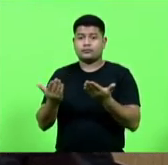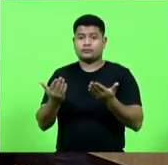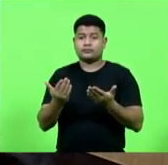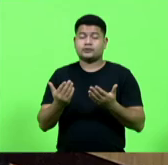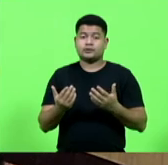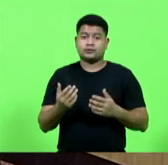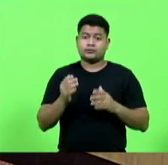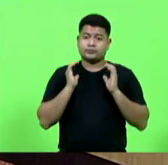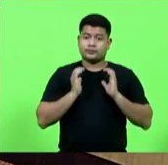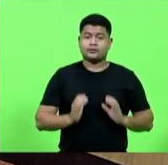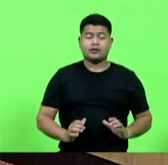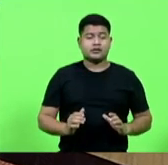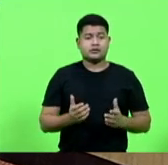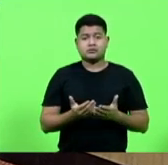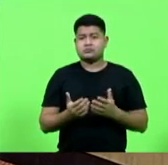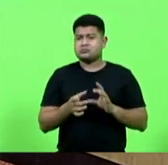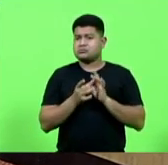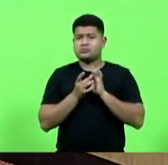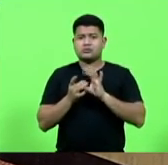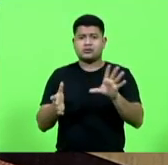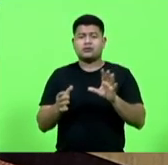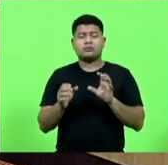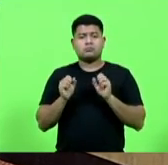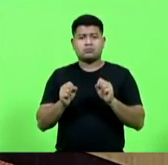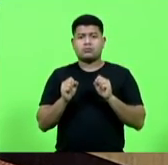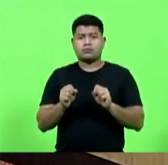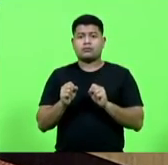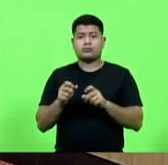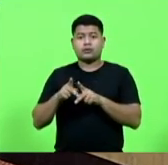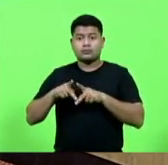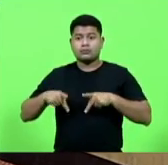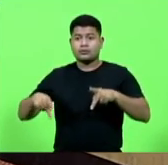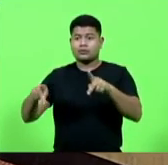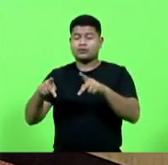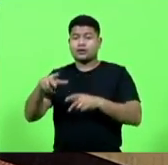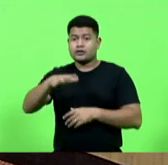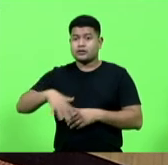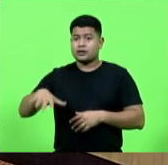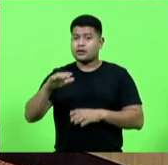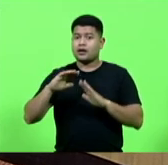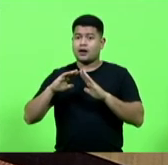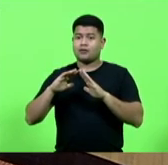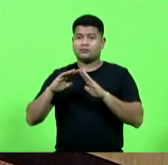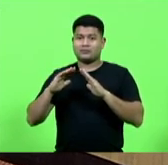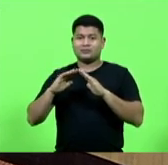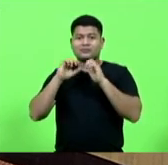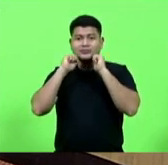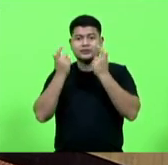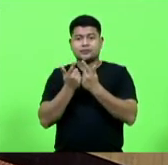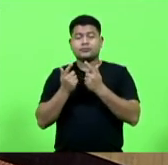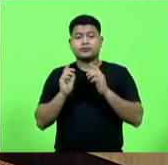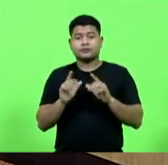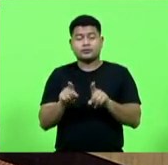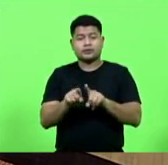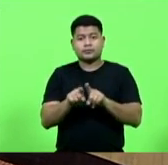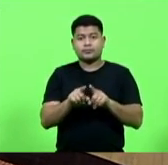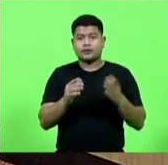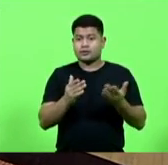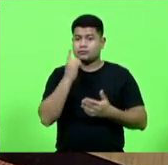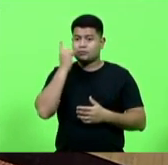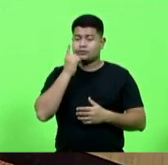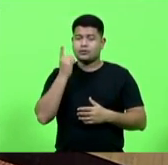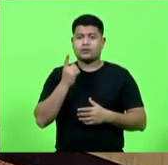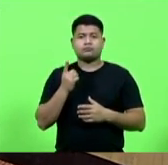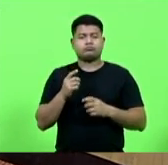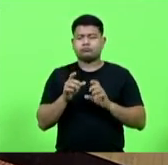cidadão já pode fazer, que esta Procuradoria Geral da Casa já faz e que qualquer deputado também já pode fazer. Além